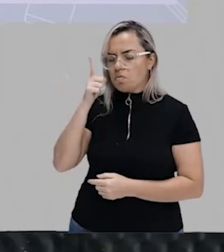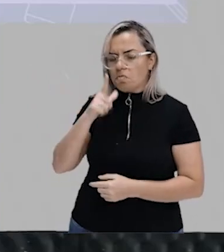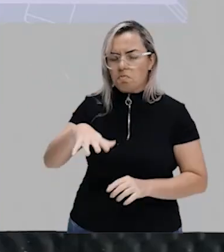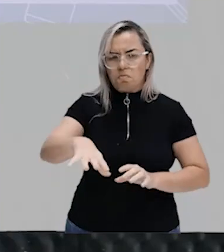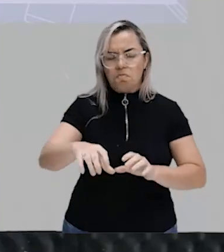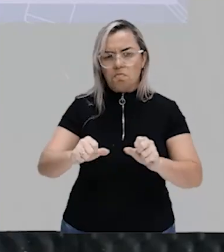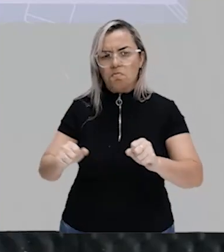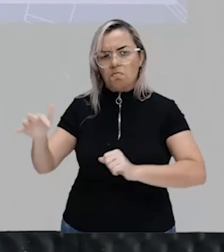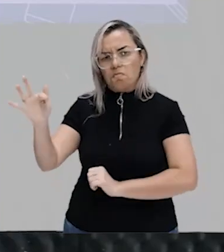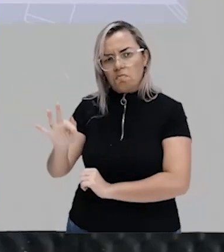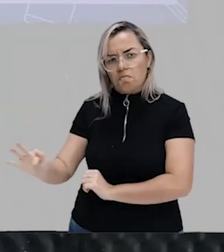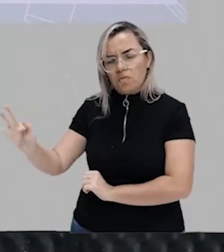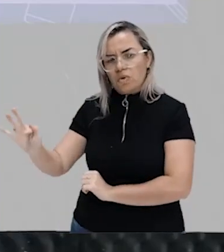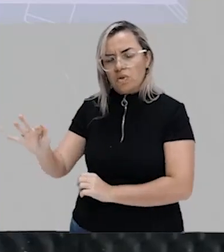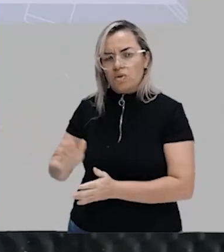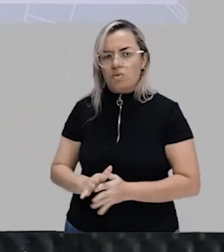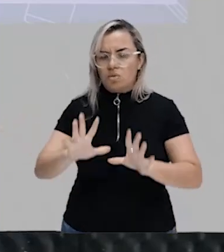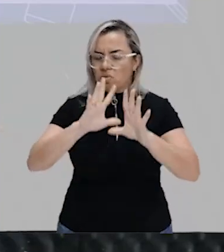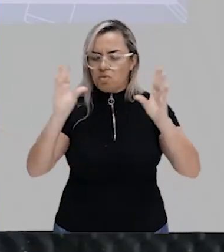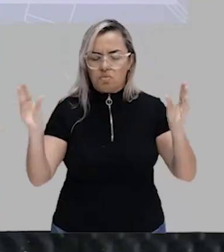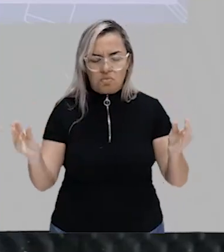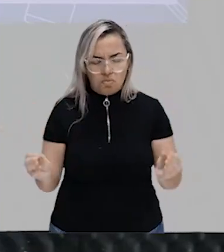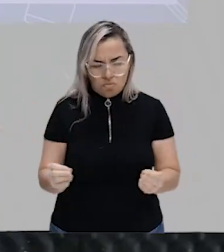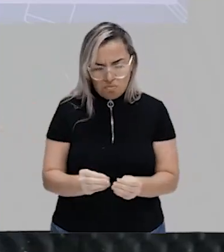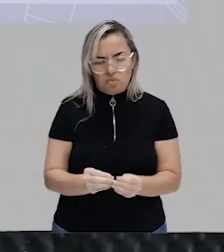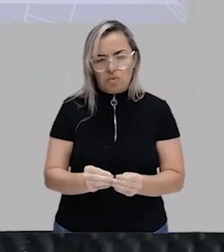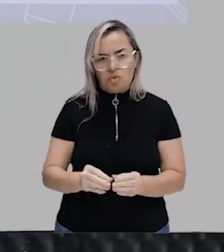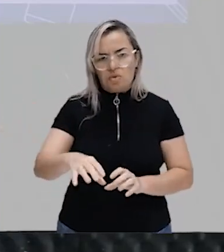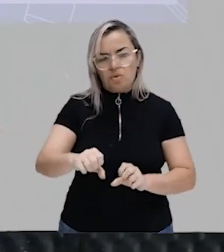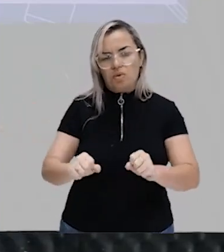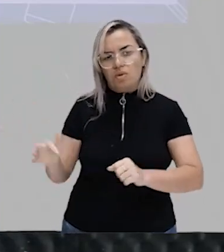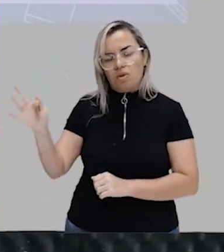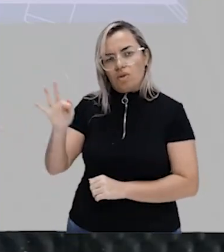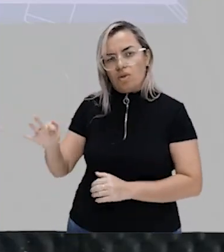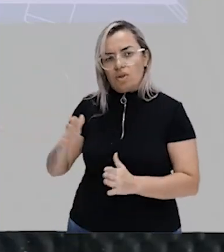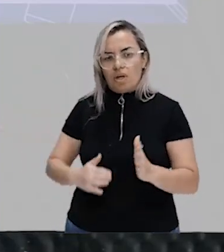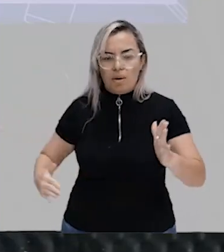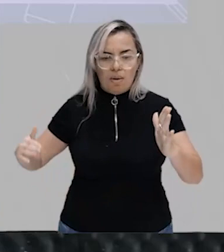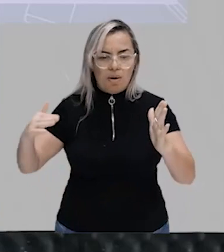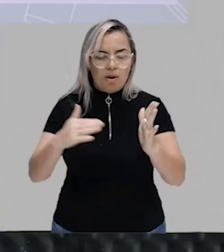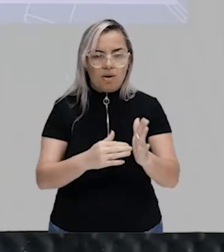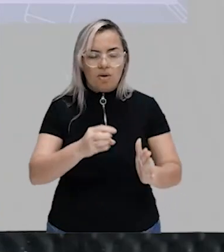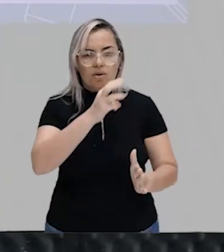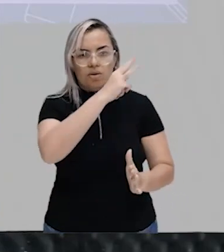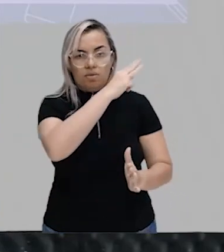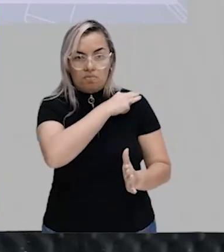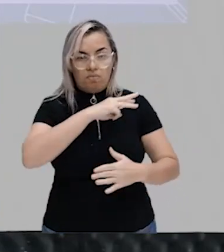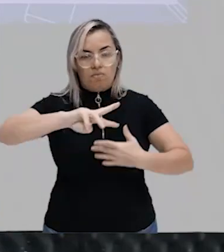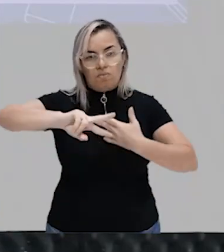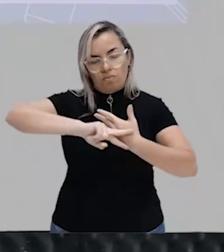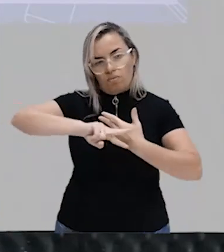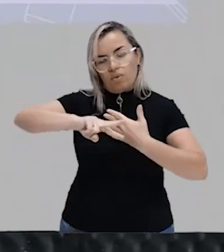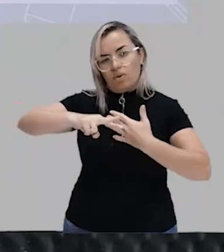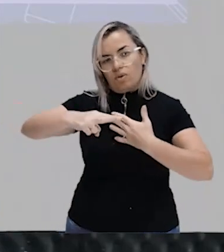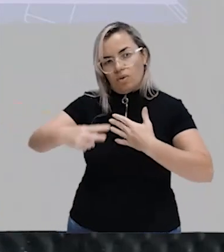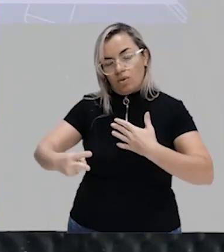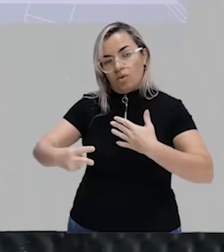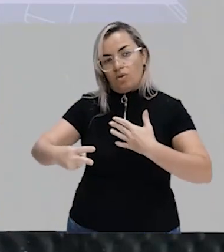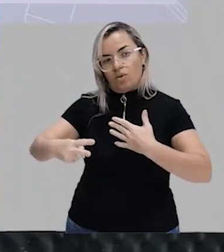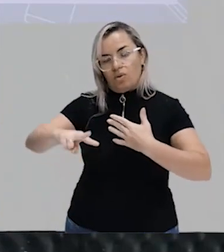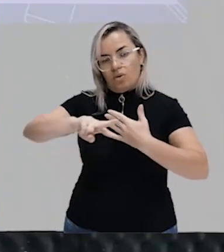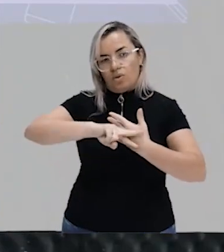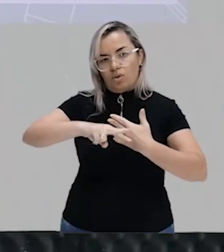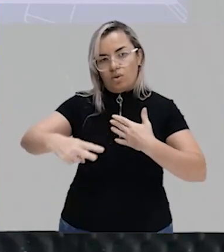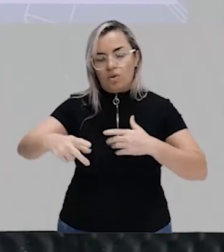conseguiu concluir ali o ensino superior, faculdade. Ficou só até o ensino médio. E, consequentemente, os empregos